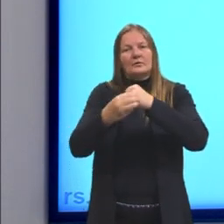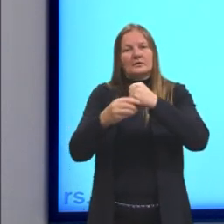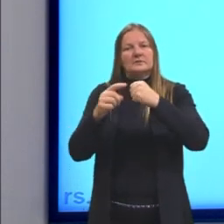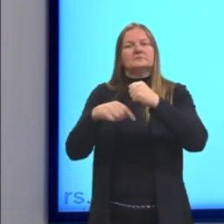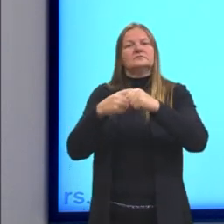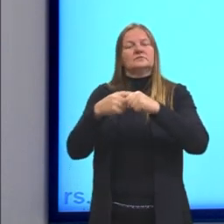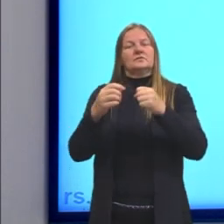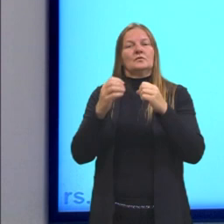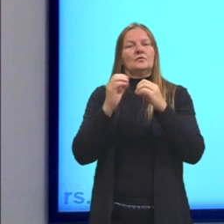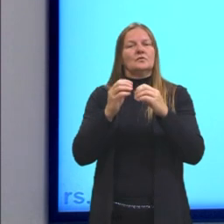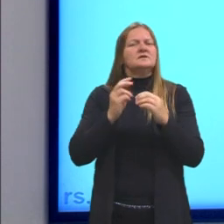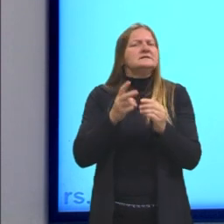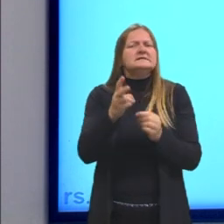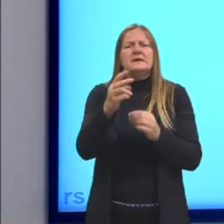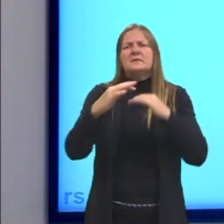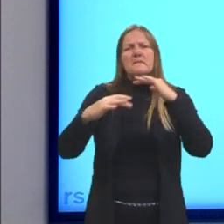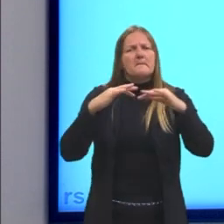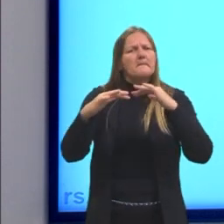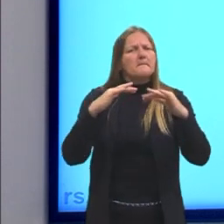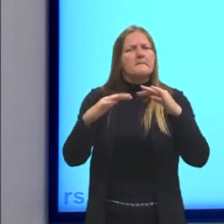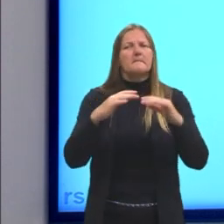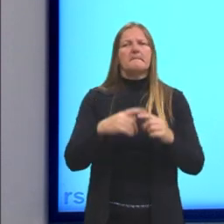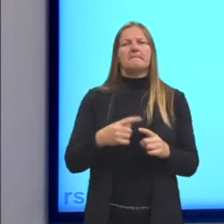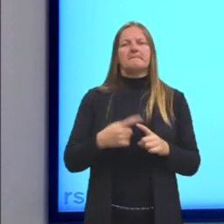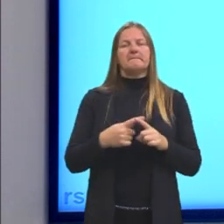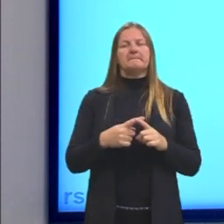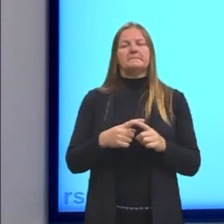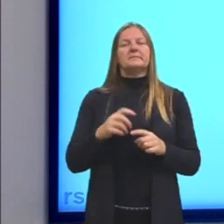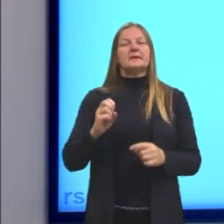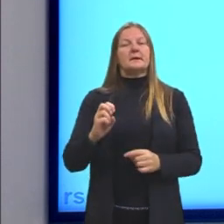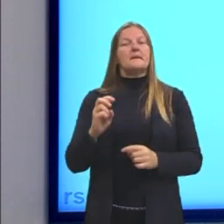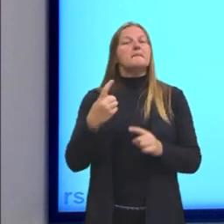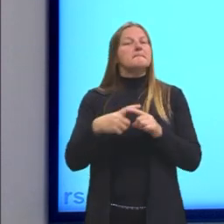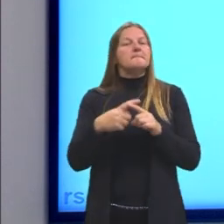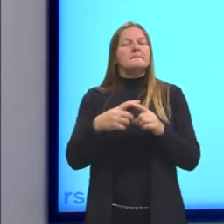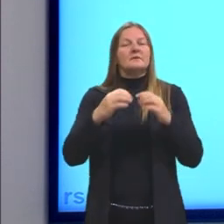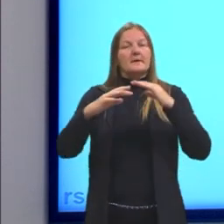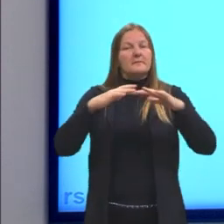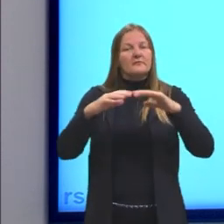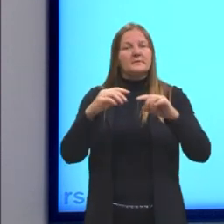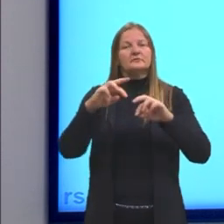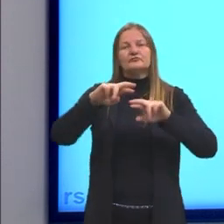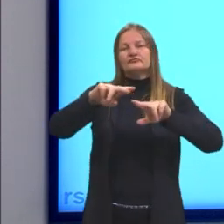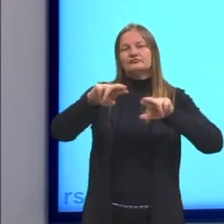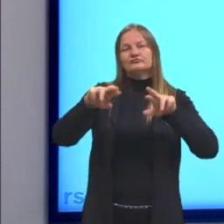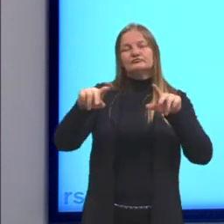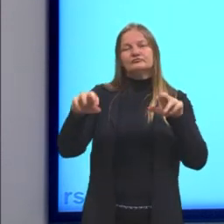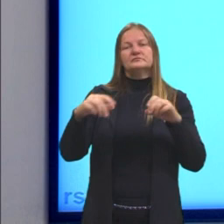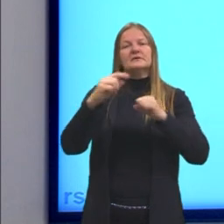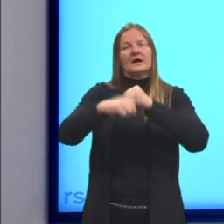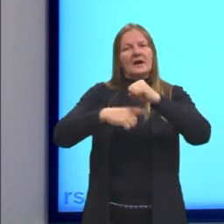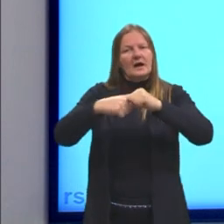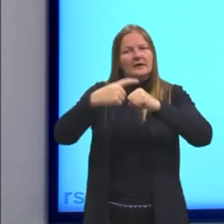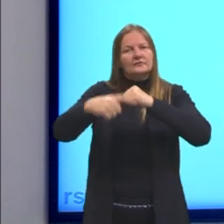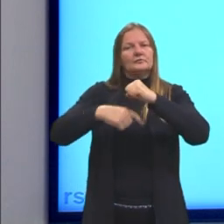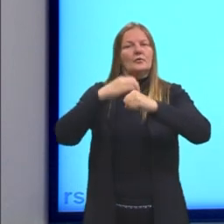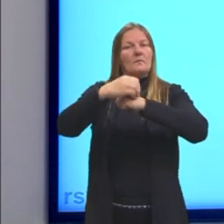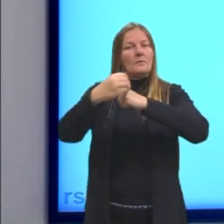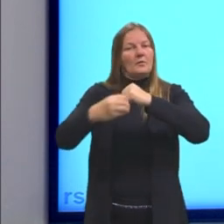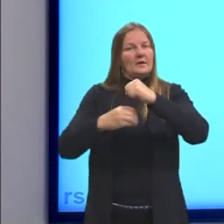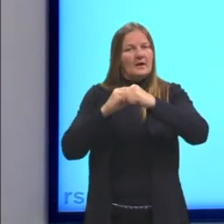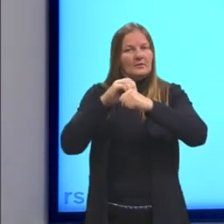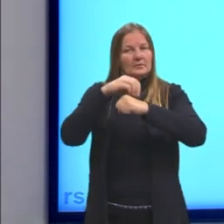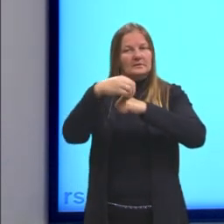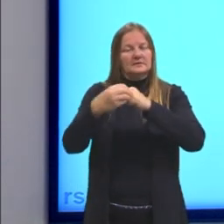agitação. Então, elas estão sempre em movimento. Em virtude desse movimento aleatório, os átomos ou as moléculas da matéria